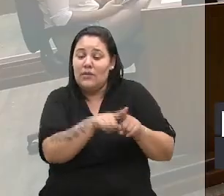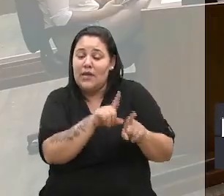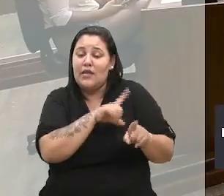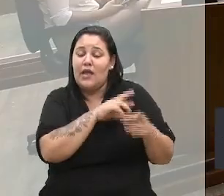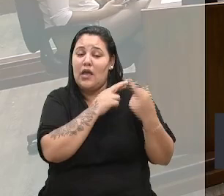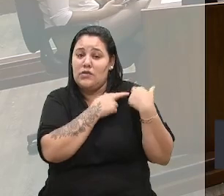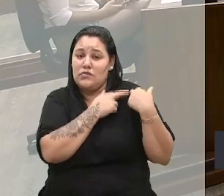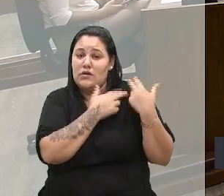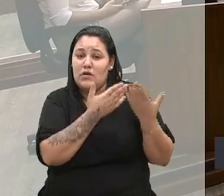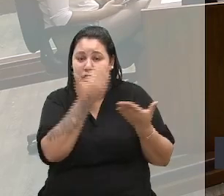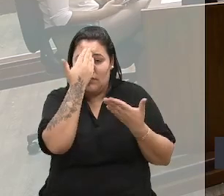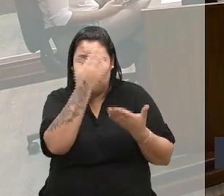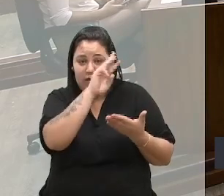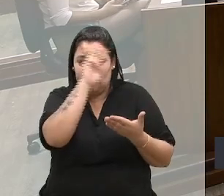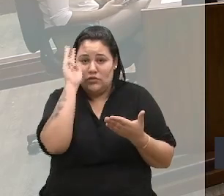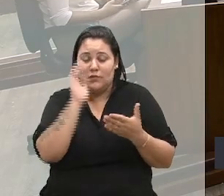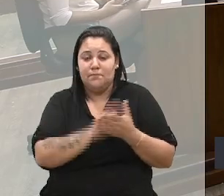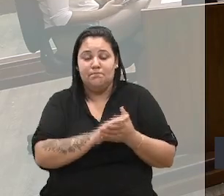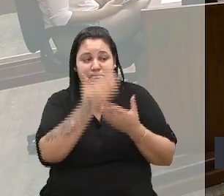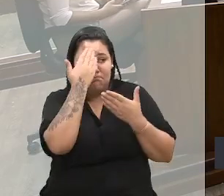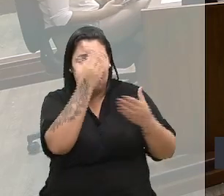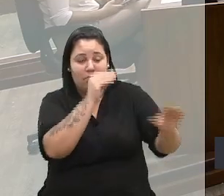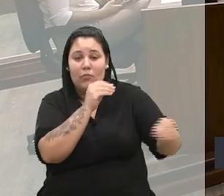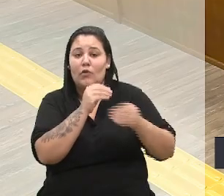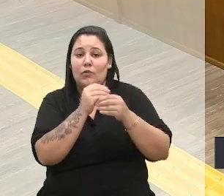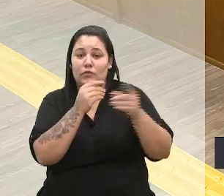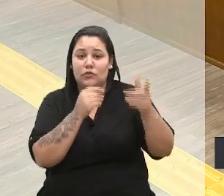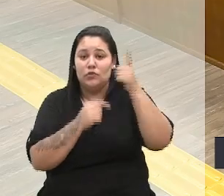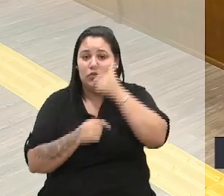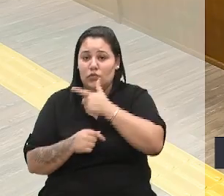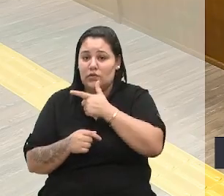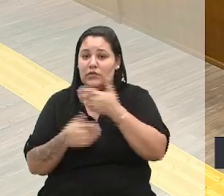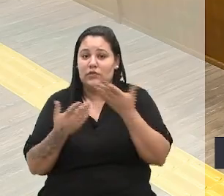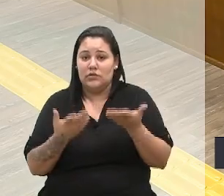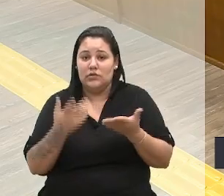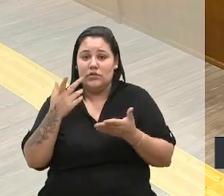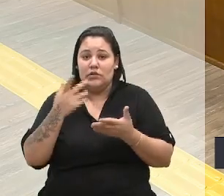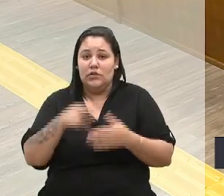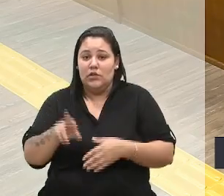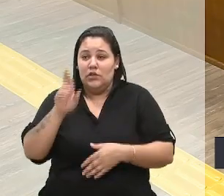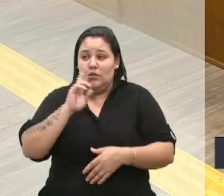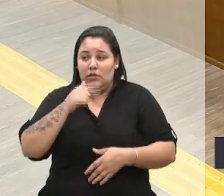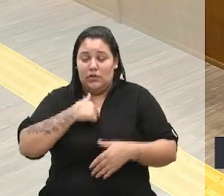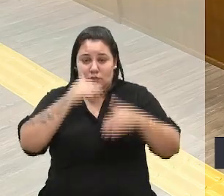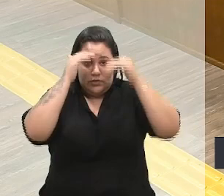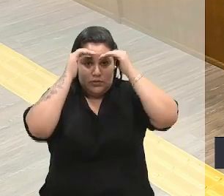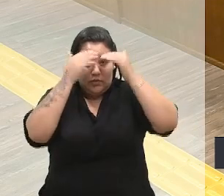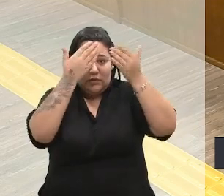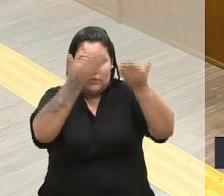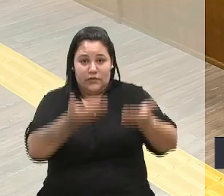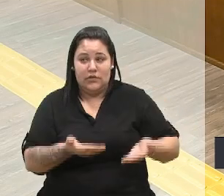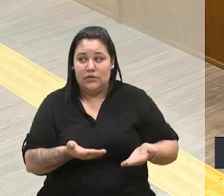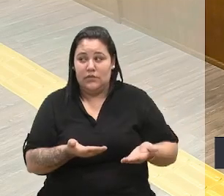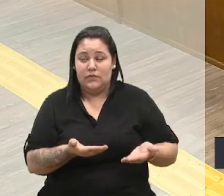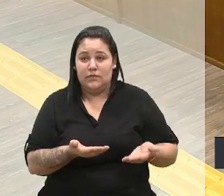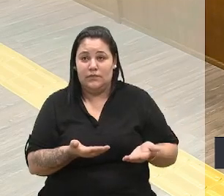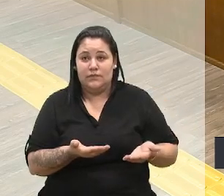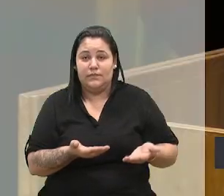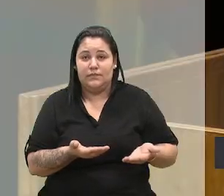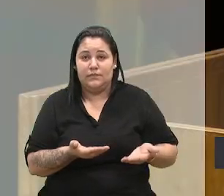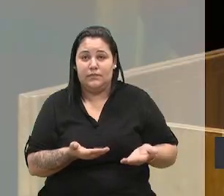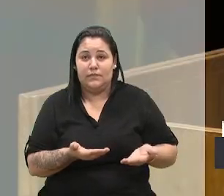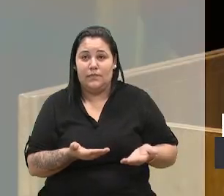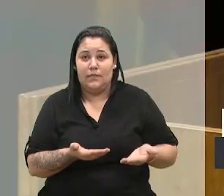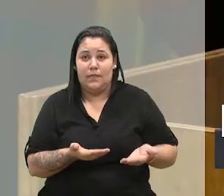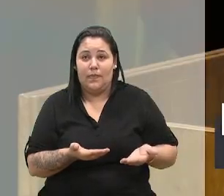Agradeço as vossas ponderações. Mas já em resposta, vereador Lucas, do qual o teu grande respeito, assim, este